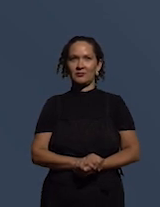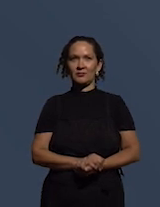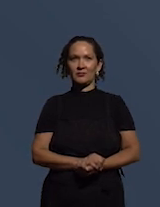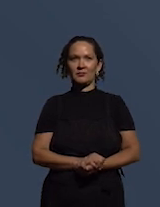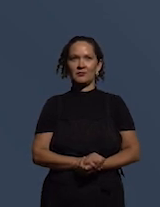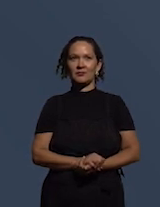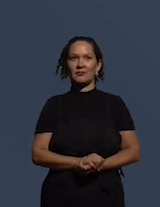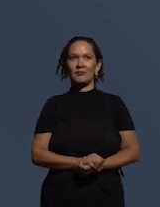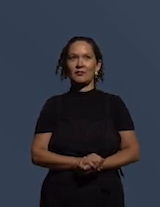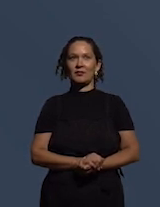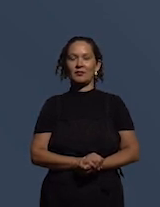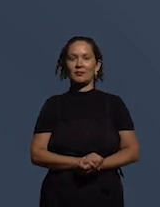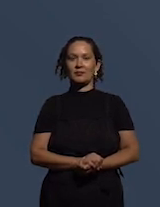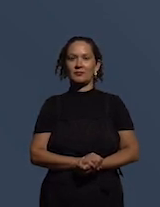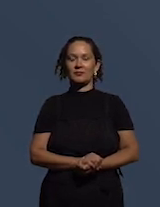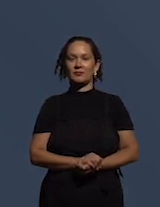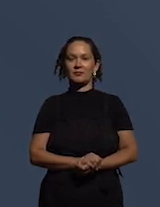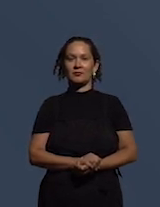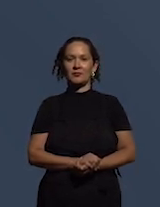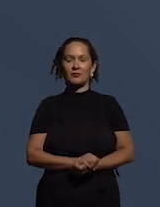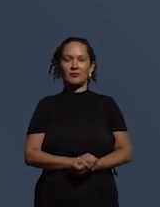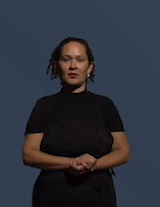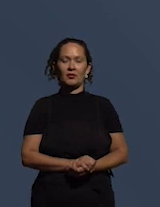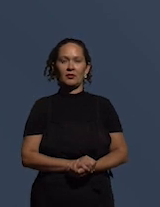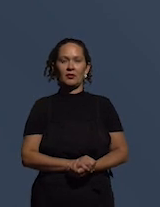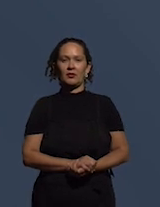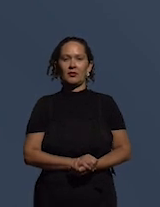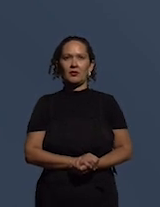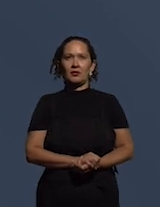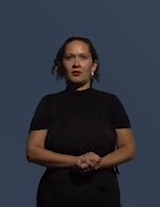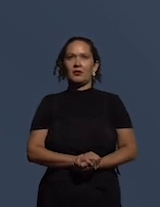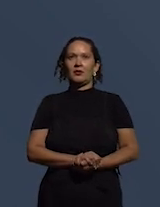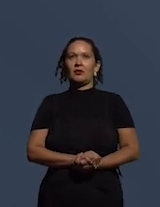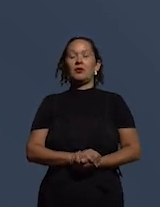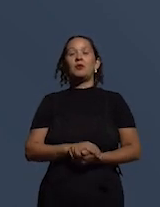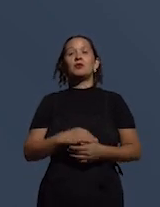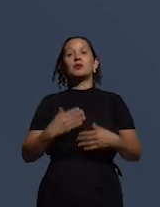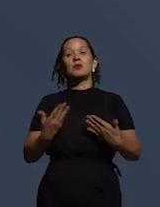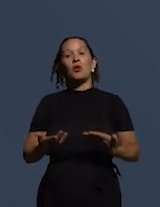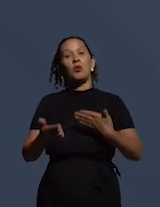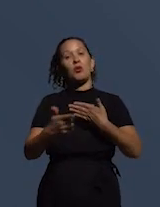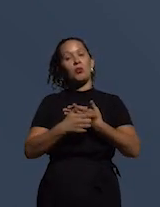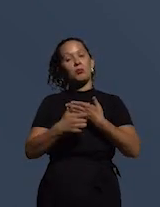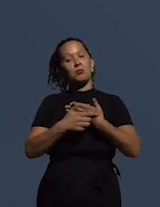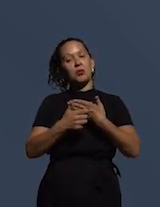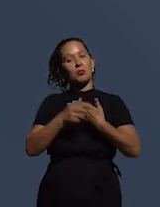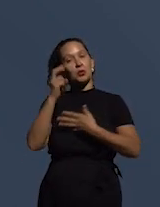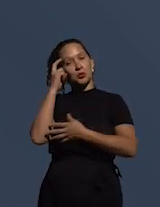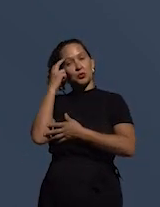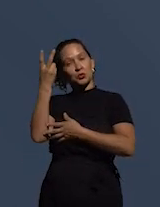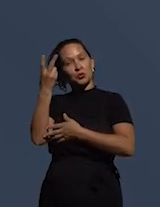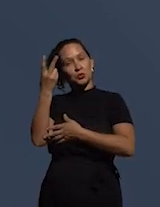da cultura na corrupção o papel da cultura na corrupção